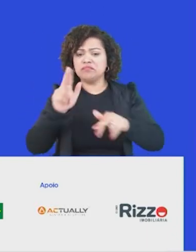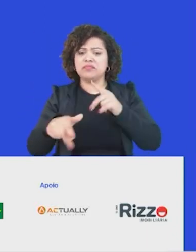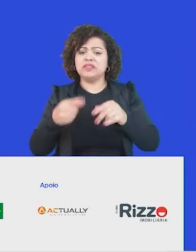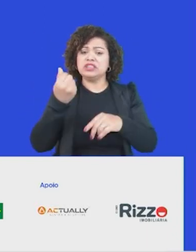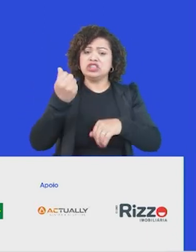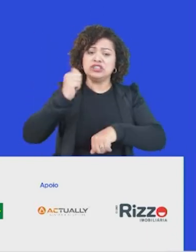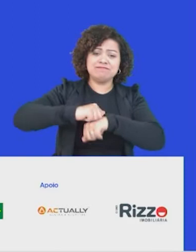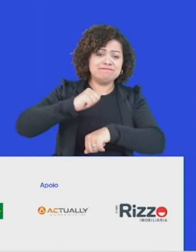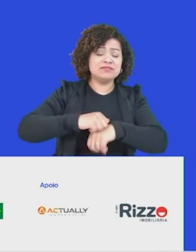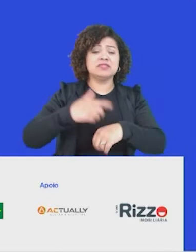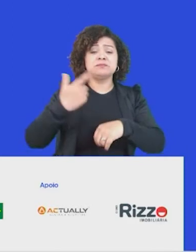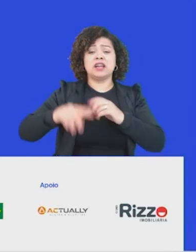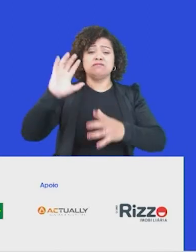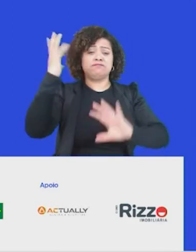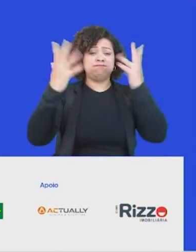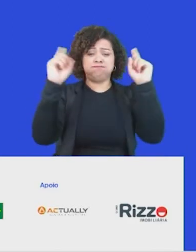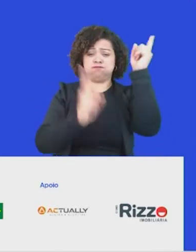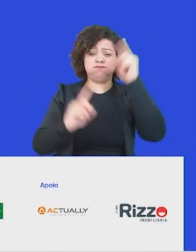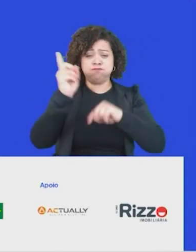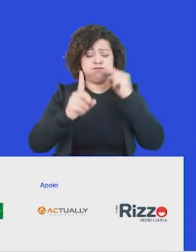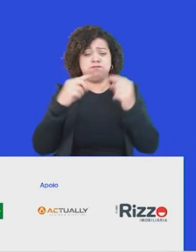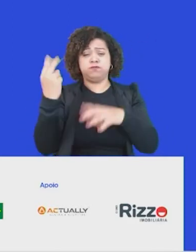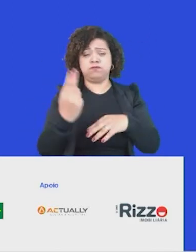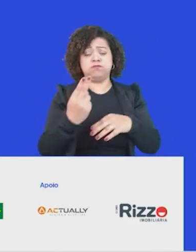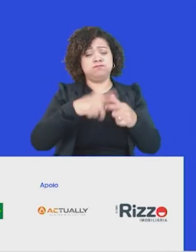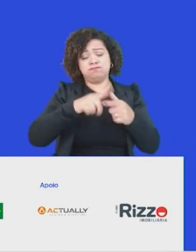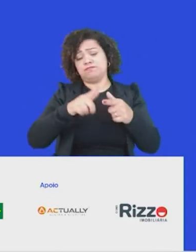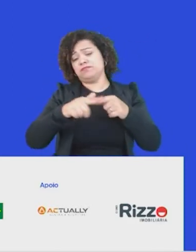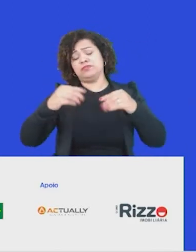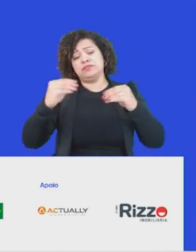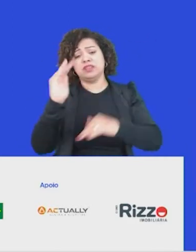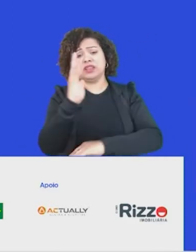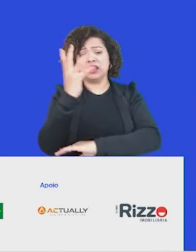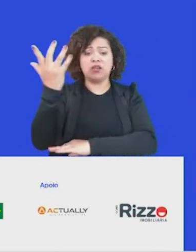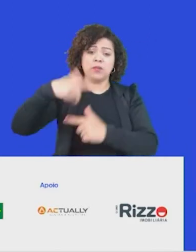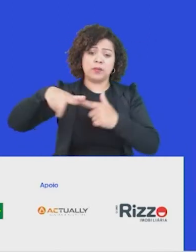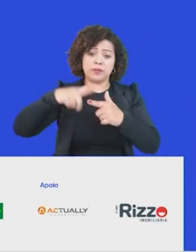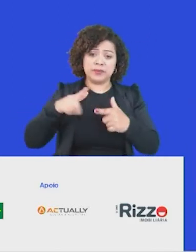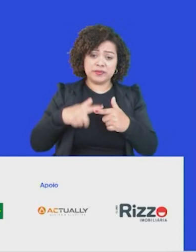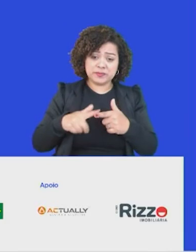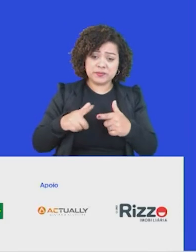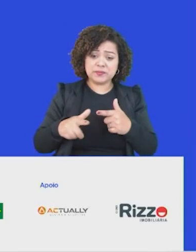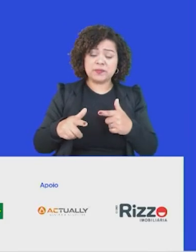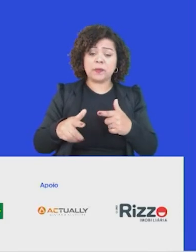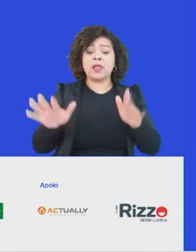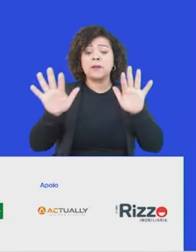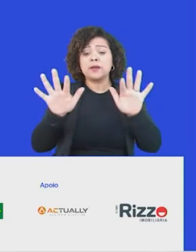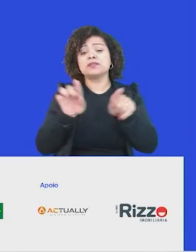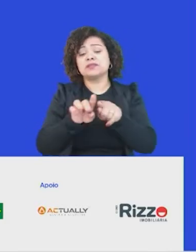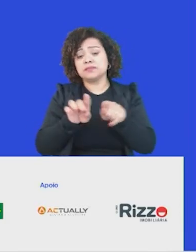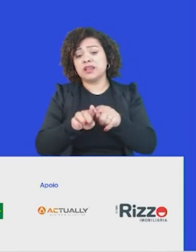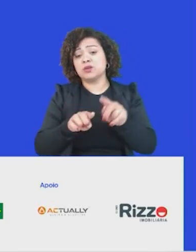recursos naturais, danos humanos ao meio ambiente, por aí vai, tem outros conflitos e desafios, mas percebam que esses cinco